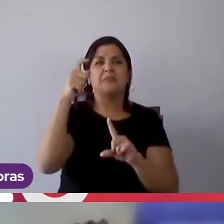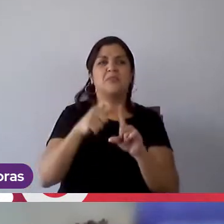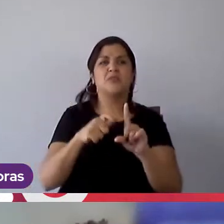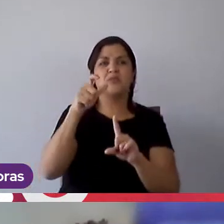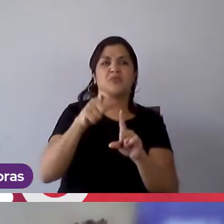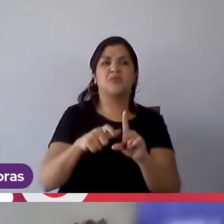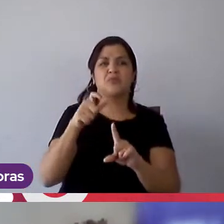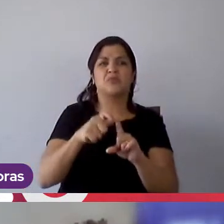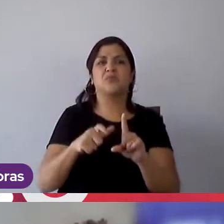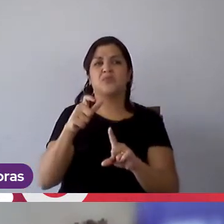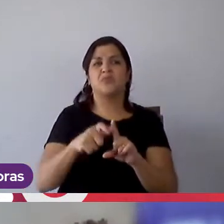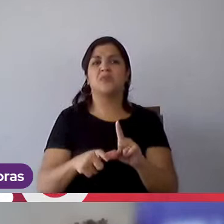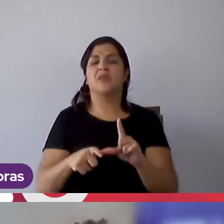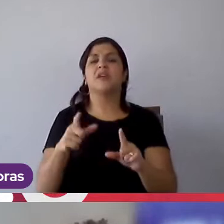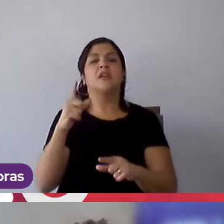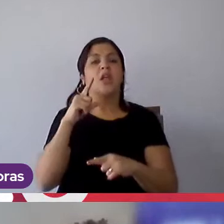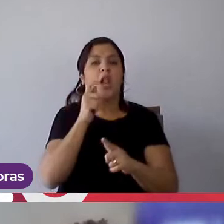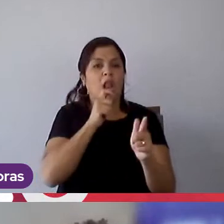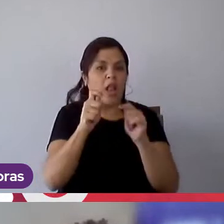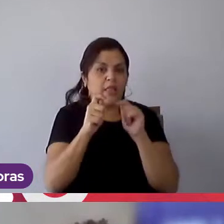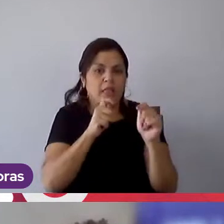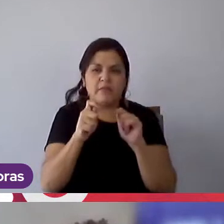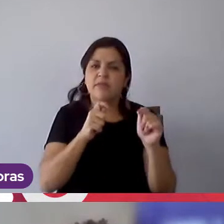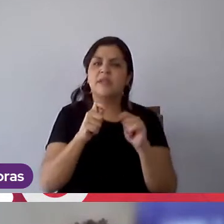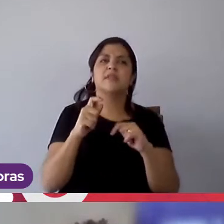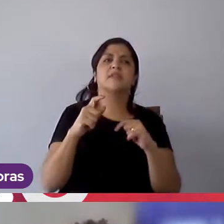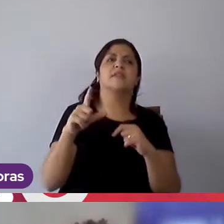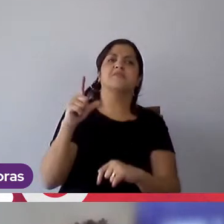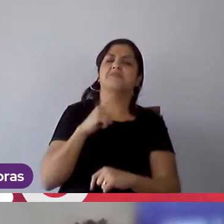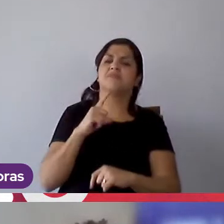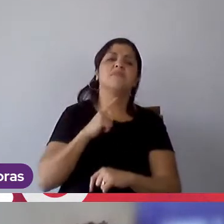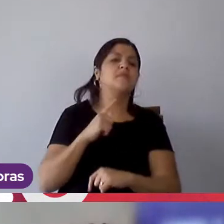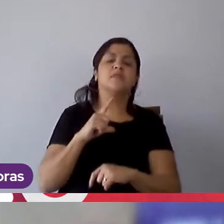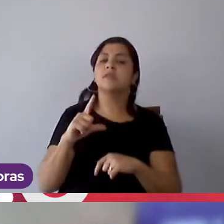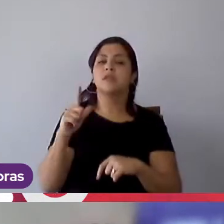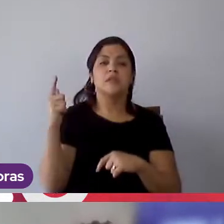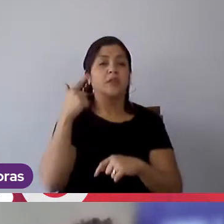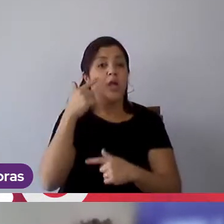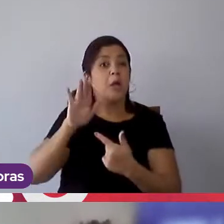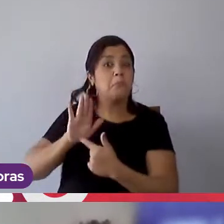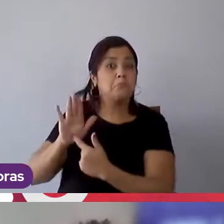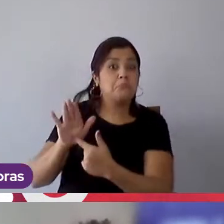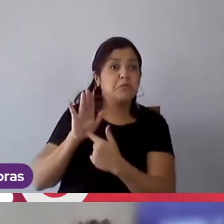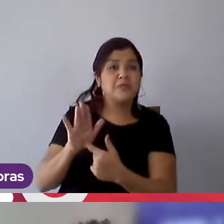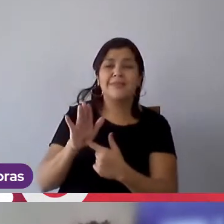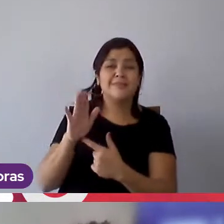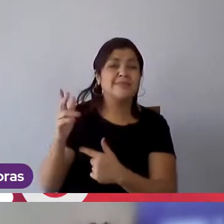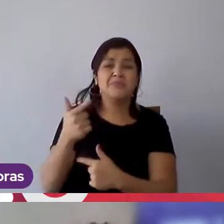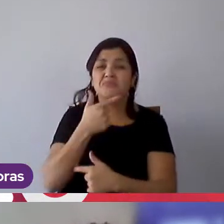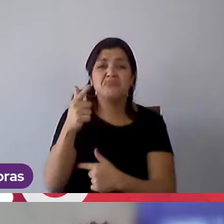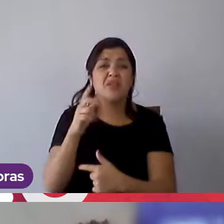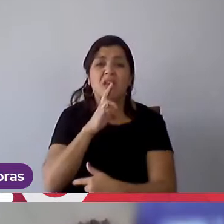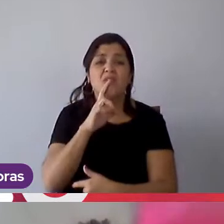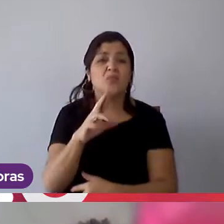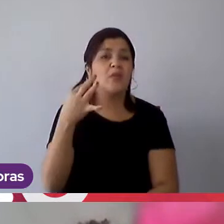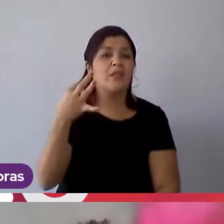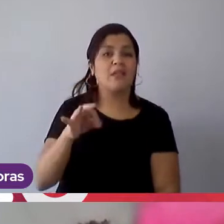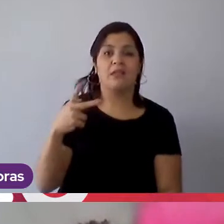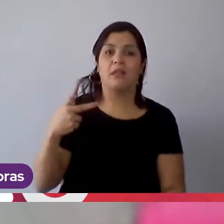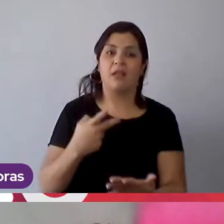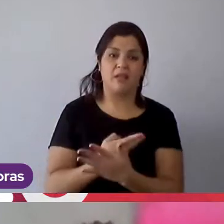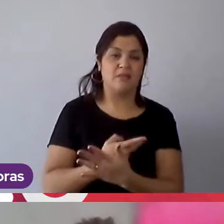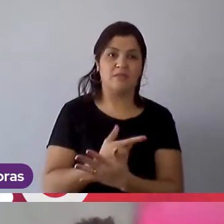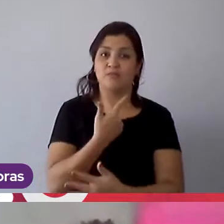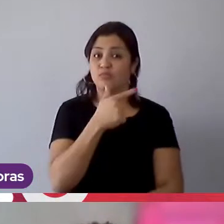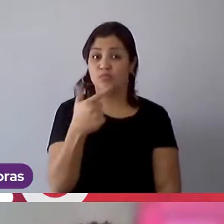fazer entrevista, não fiquem muito, ai meu Deus, eu tenho que apresentar isso, não existe resposta certa ou errada, uma